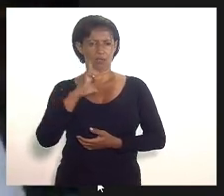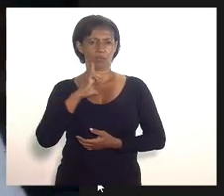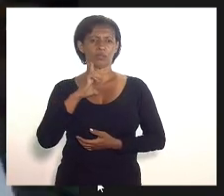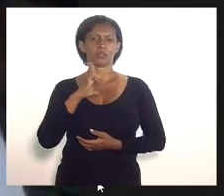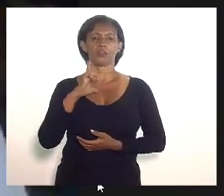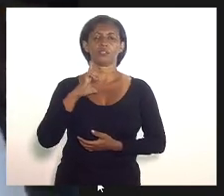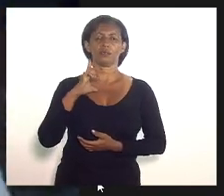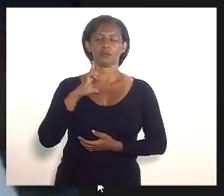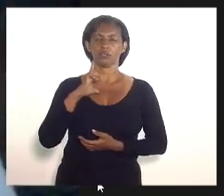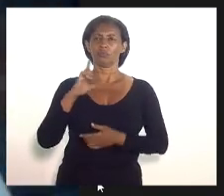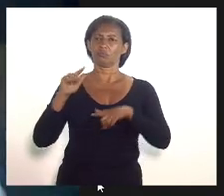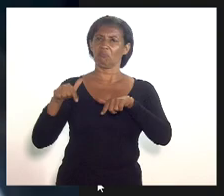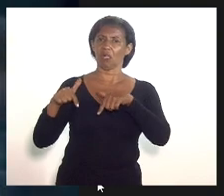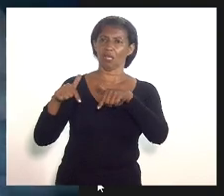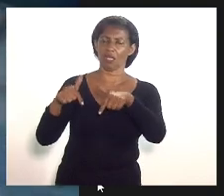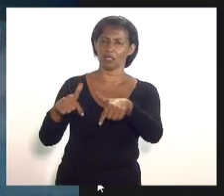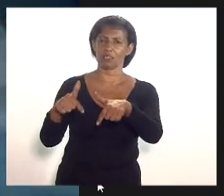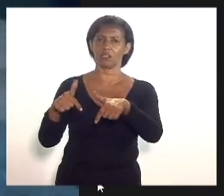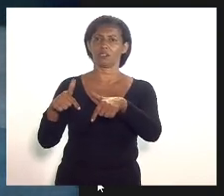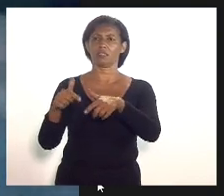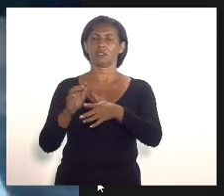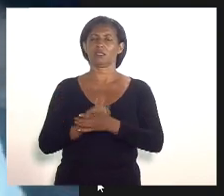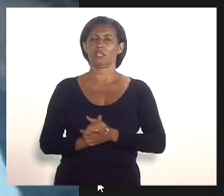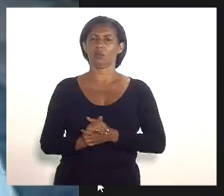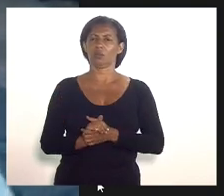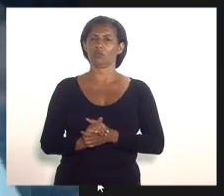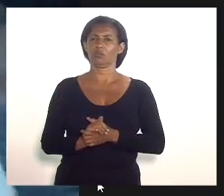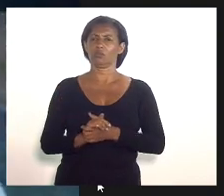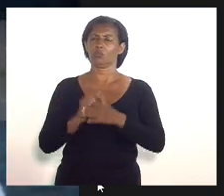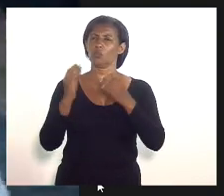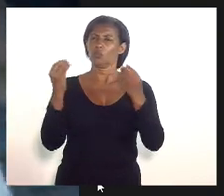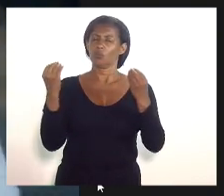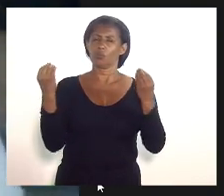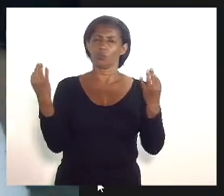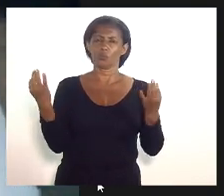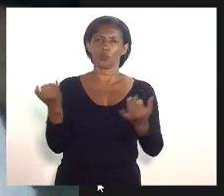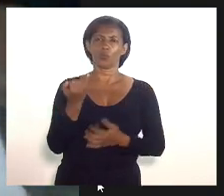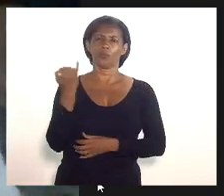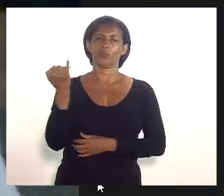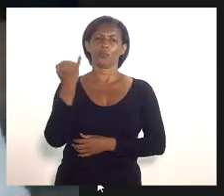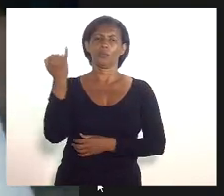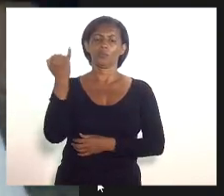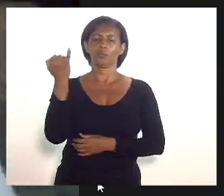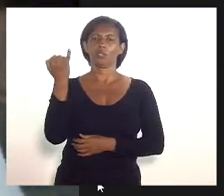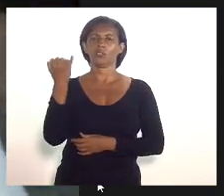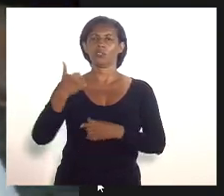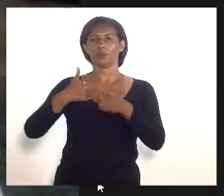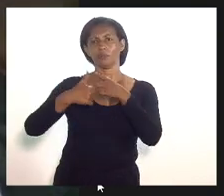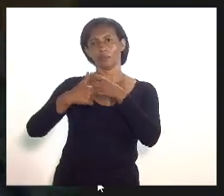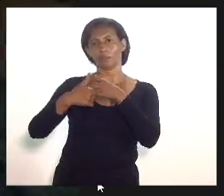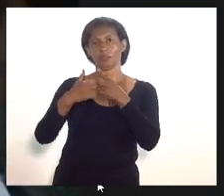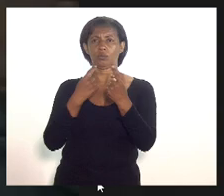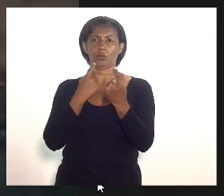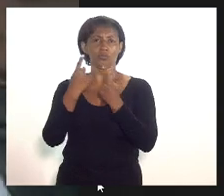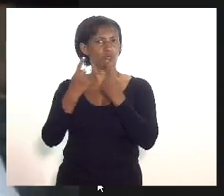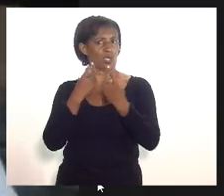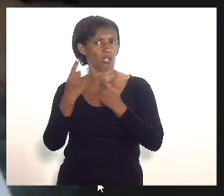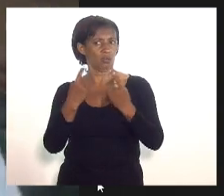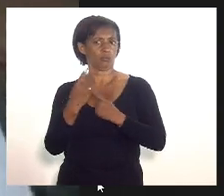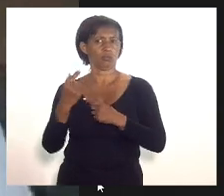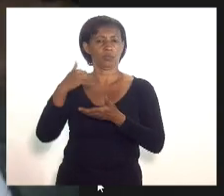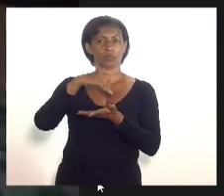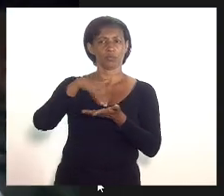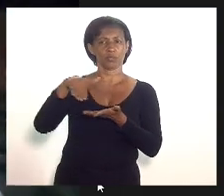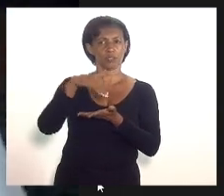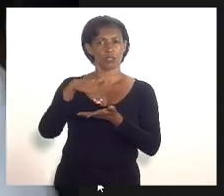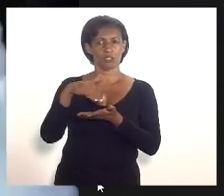uma ação muito profícua no que diz respeito em primeiro lugar ao diálogo é um secretário que